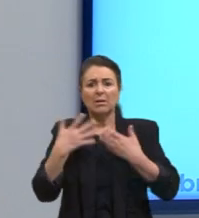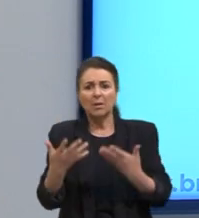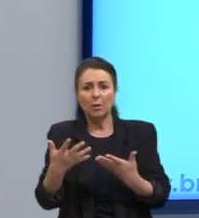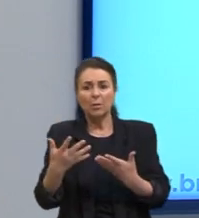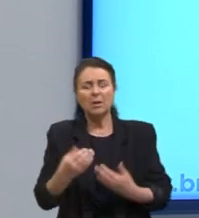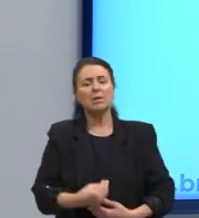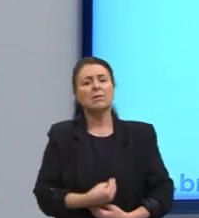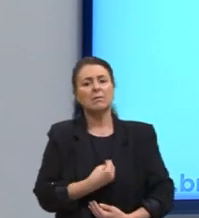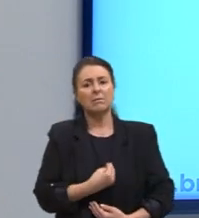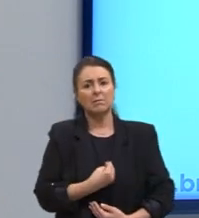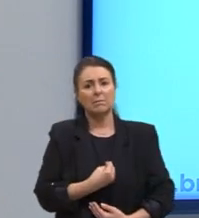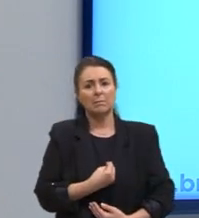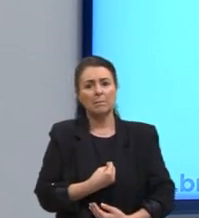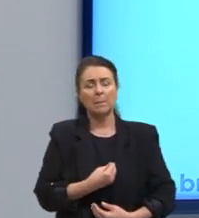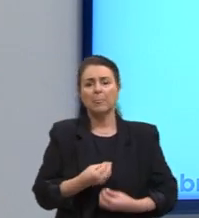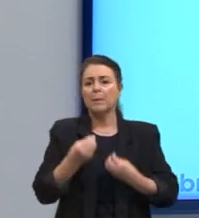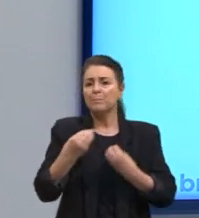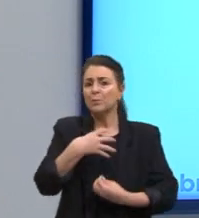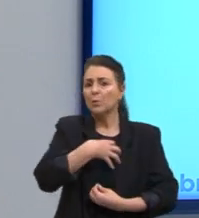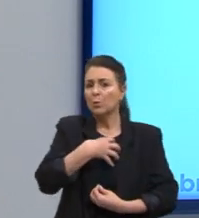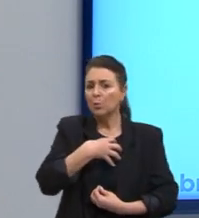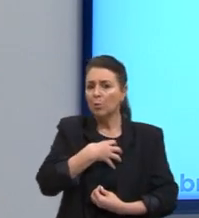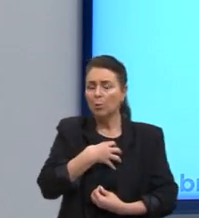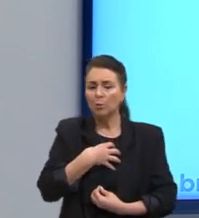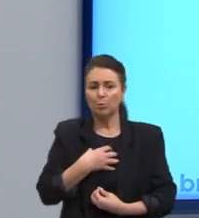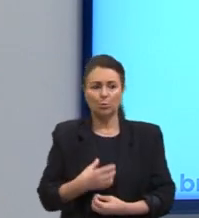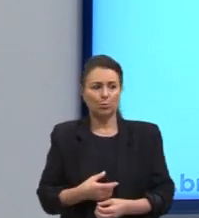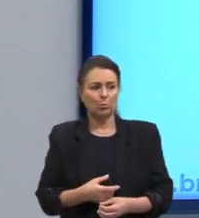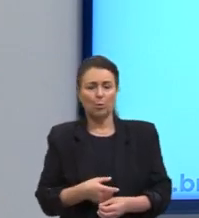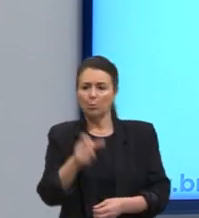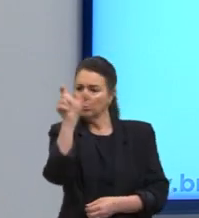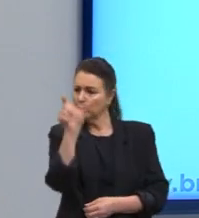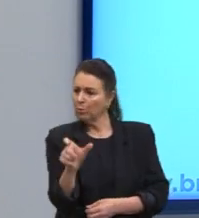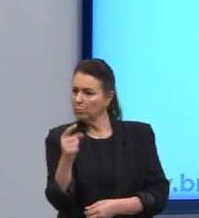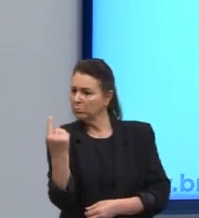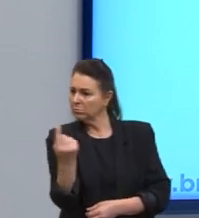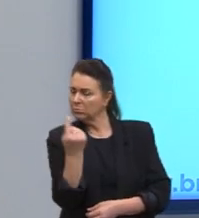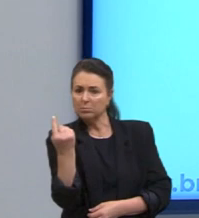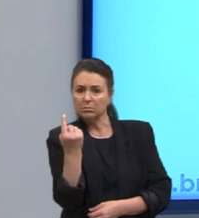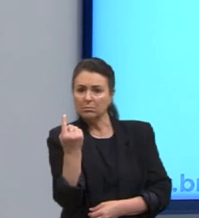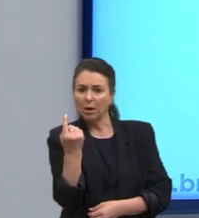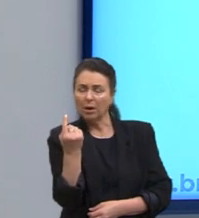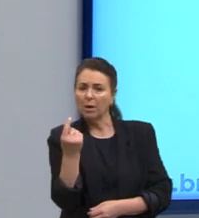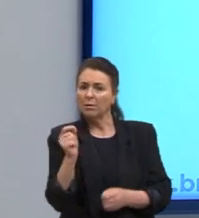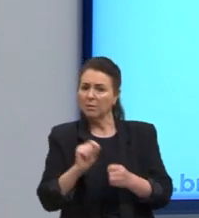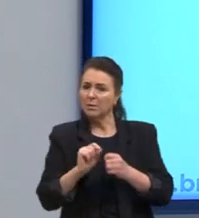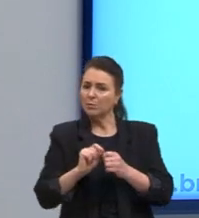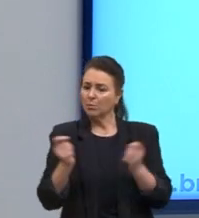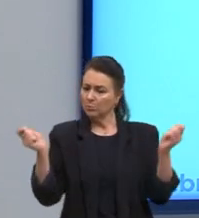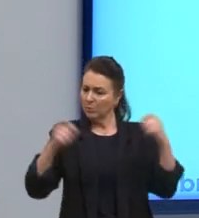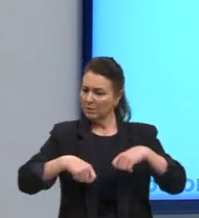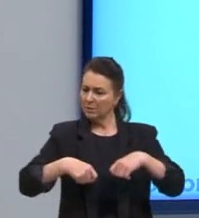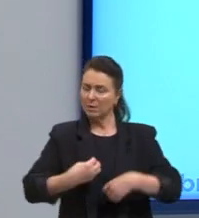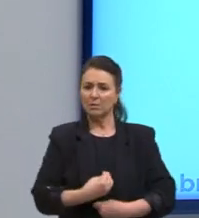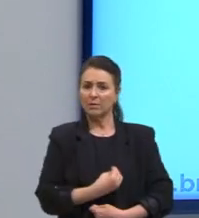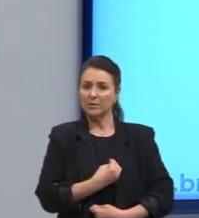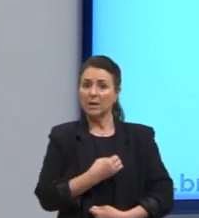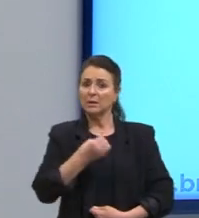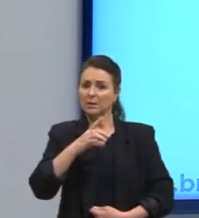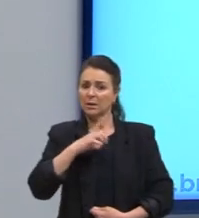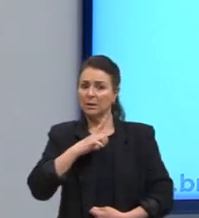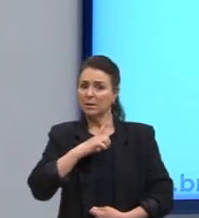vida. De que forma o ser individual vai realizar as suas potencialidades da vida, sendo que